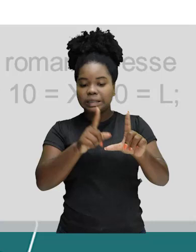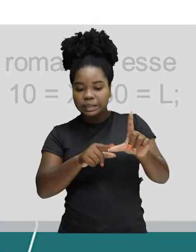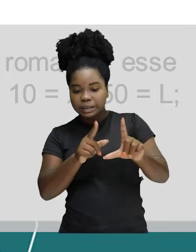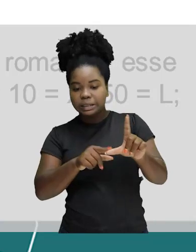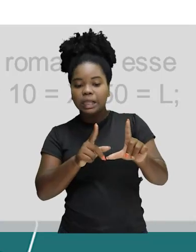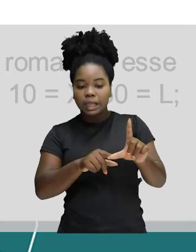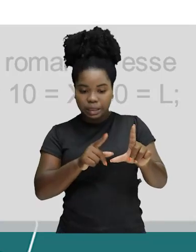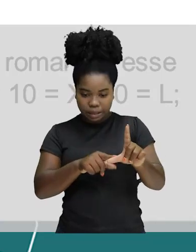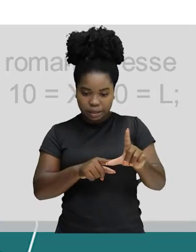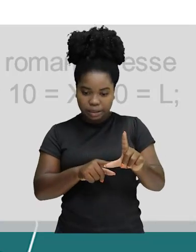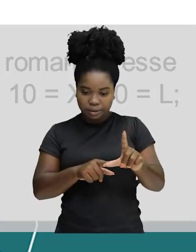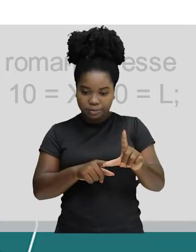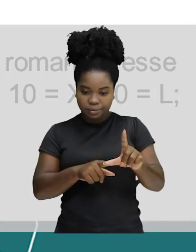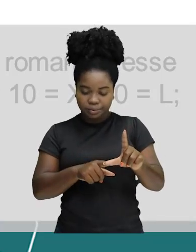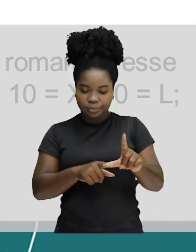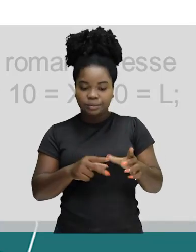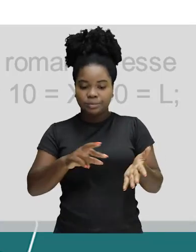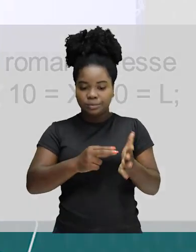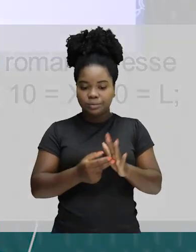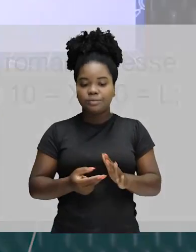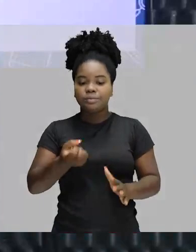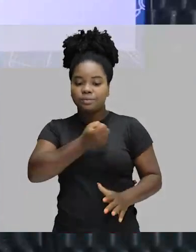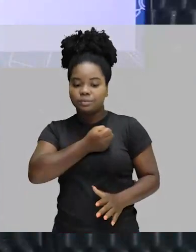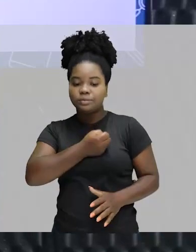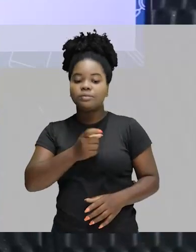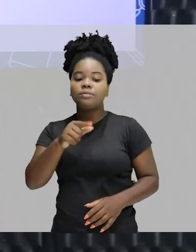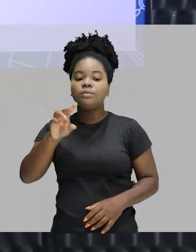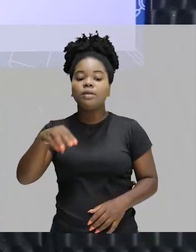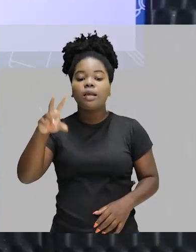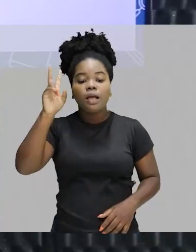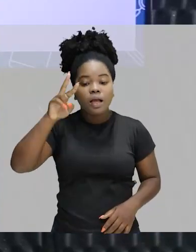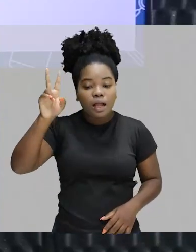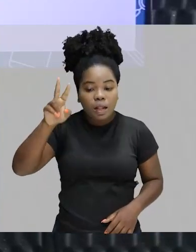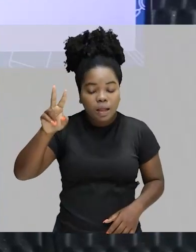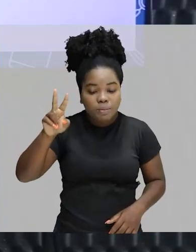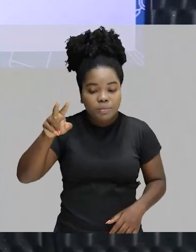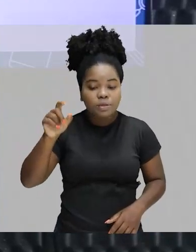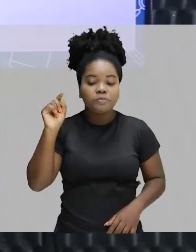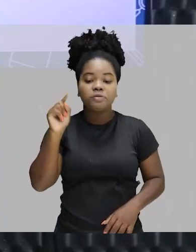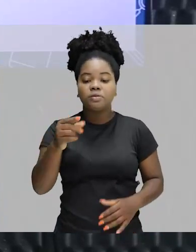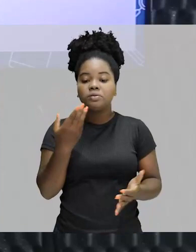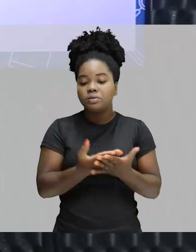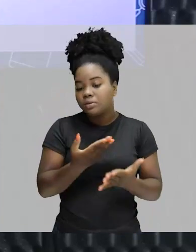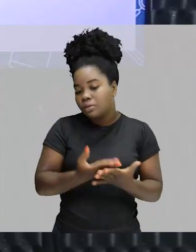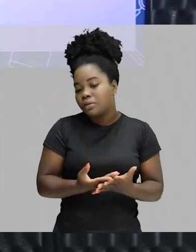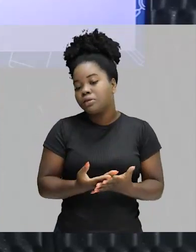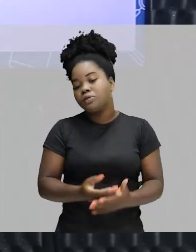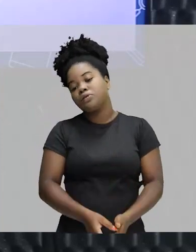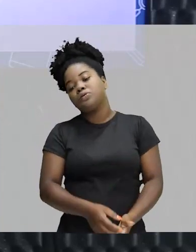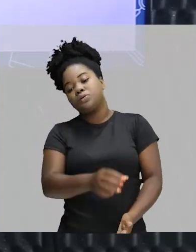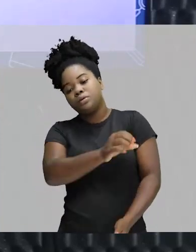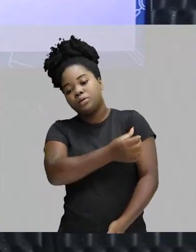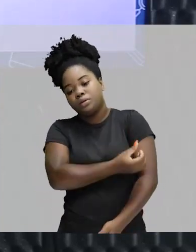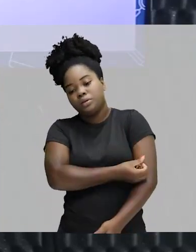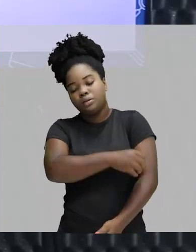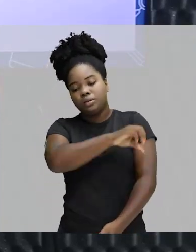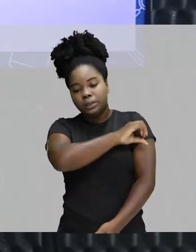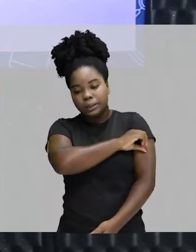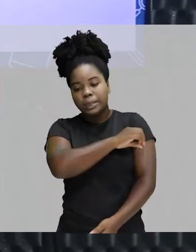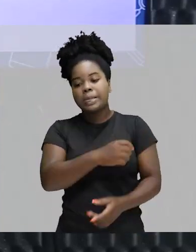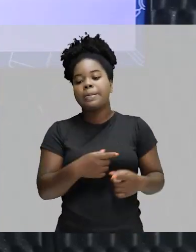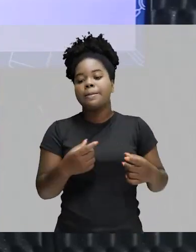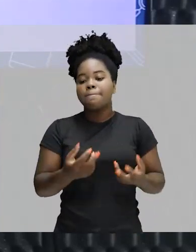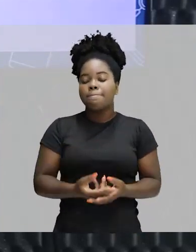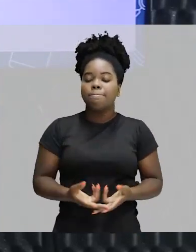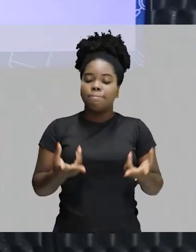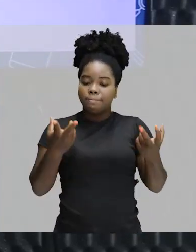números. Lembram aí quem consegue lembrar dos algarismos romanos? Vocês estudaram isso lá no ensino fundamental. Mas para vocês perceberem que eles